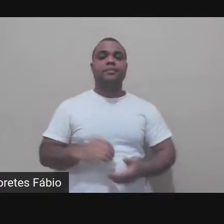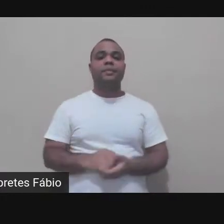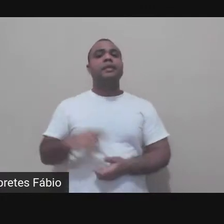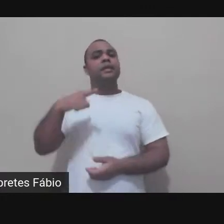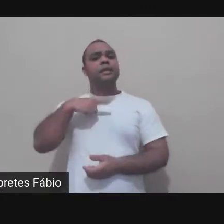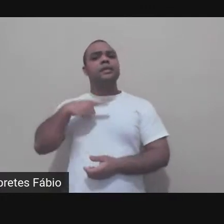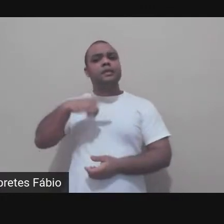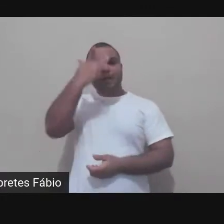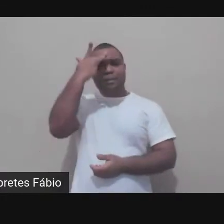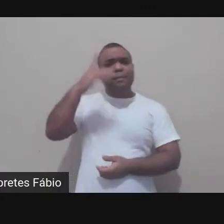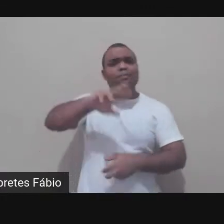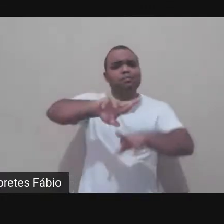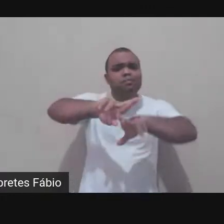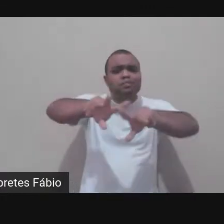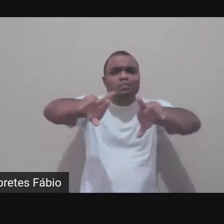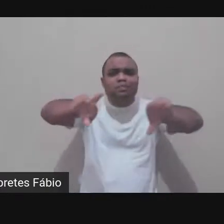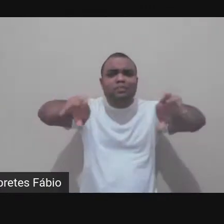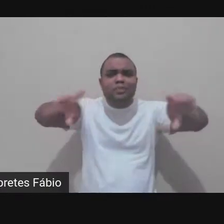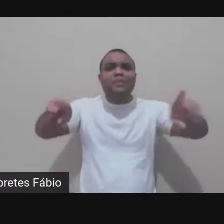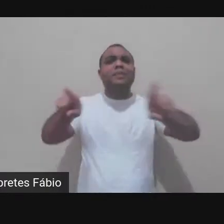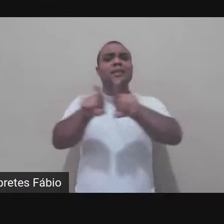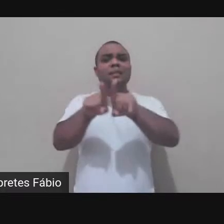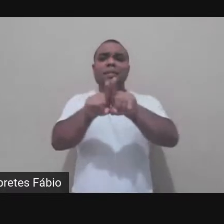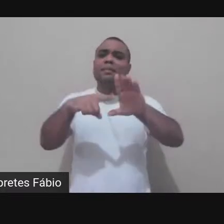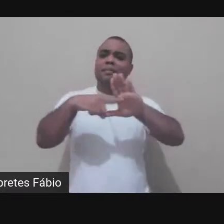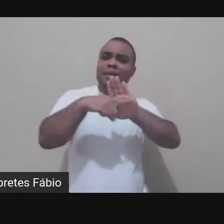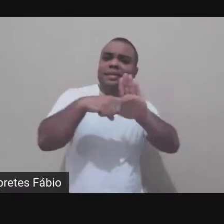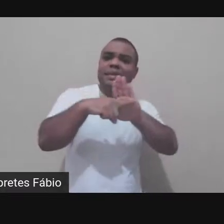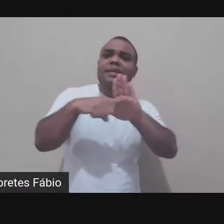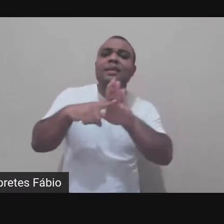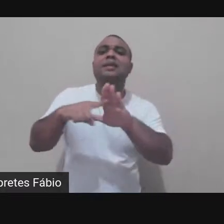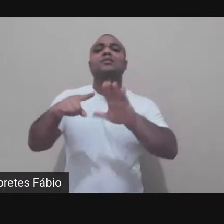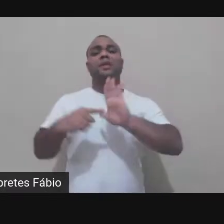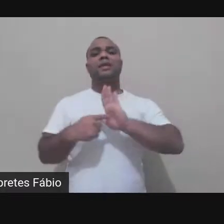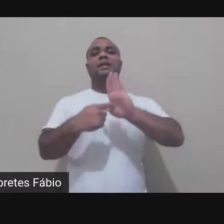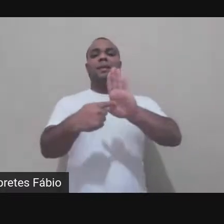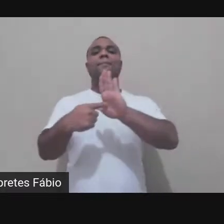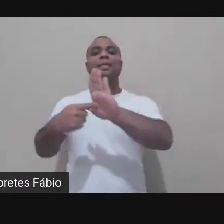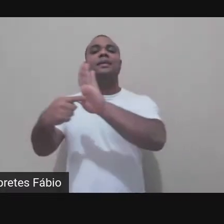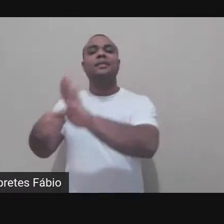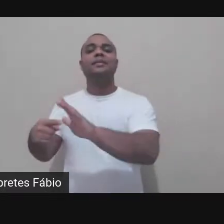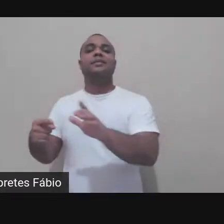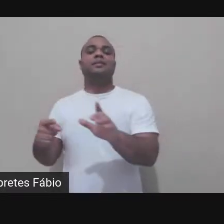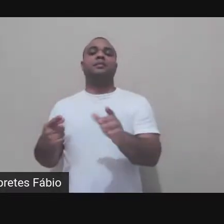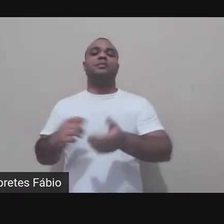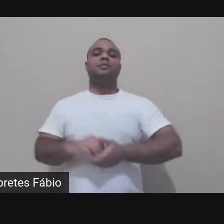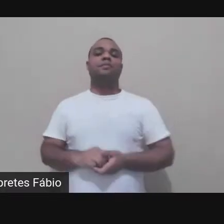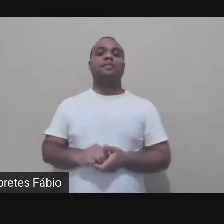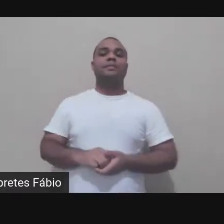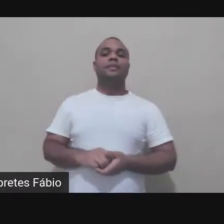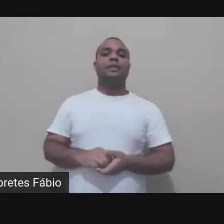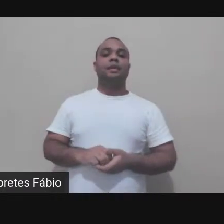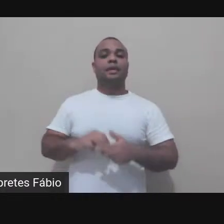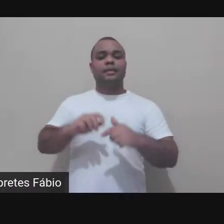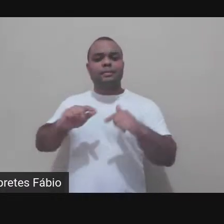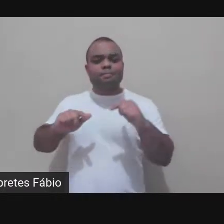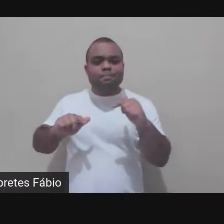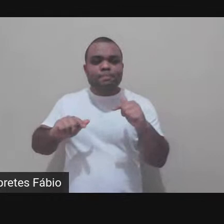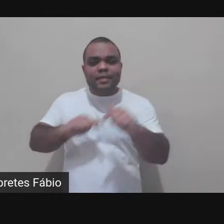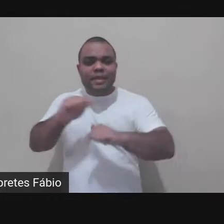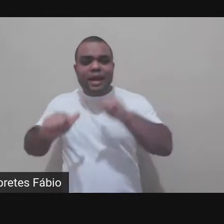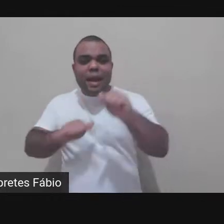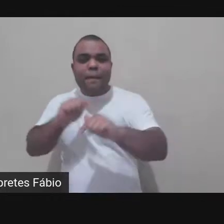especialmente em outras áreas do conhecimento e a gente teve a oportunidade de trocar muitas ideias a respeito disso em 2019 também a gente começou um podcast